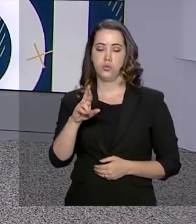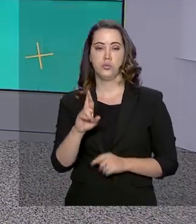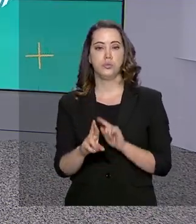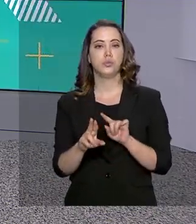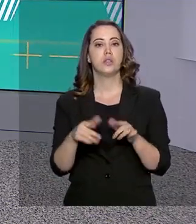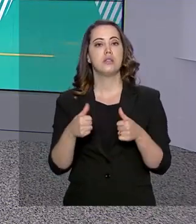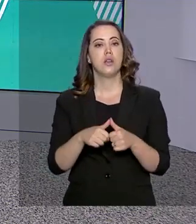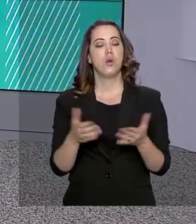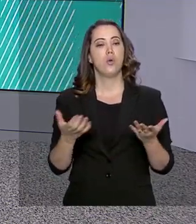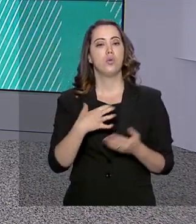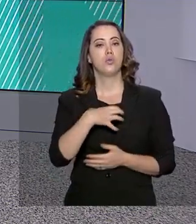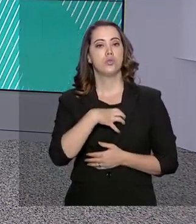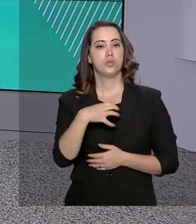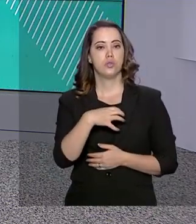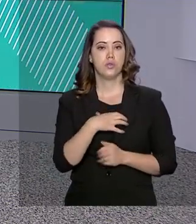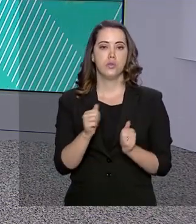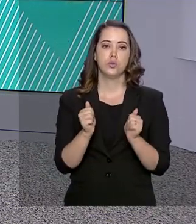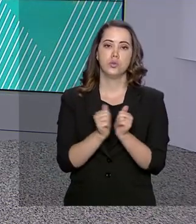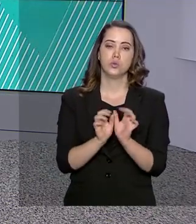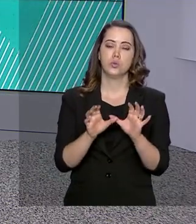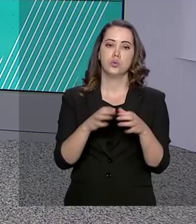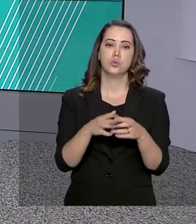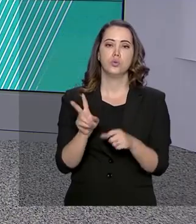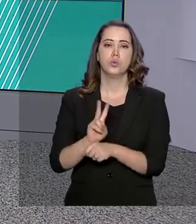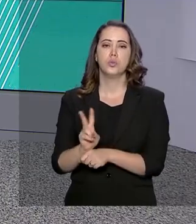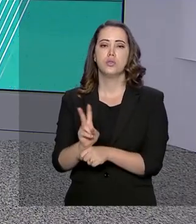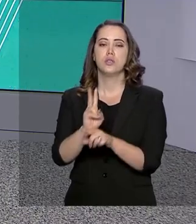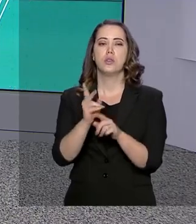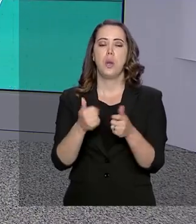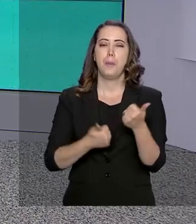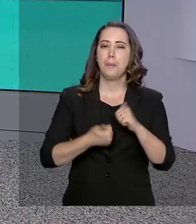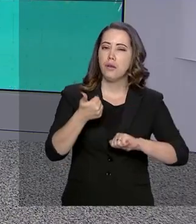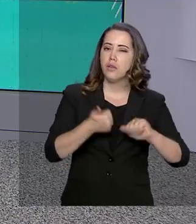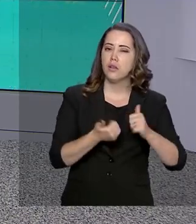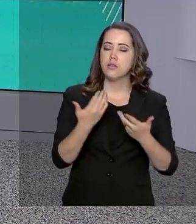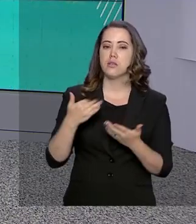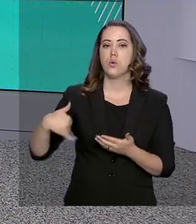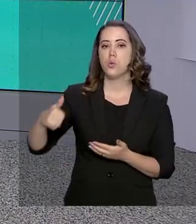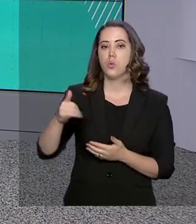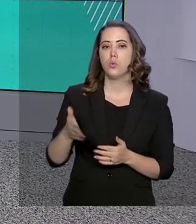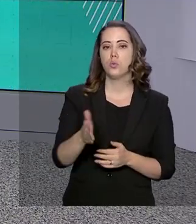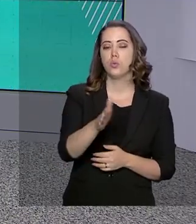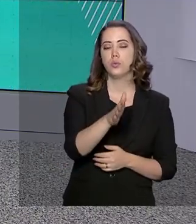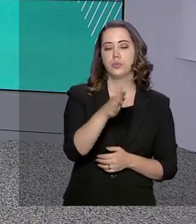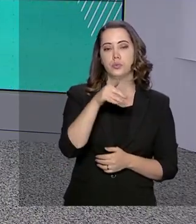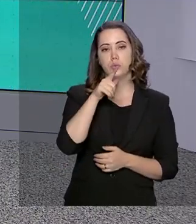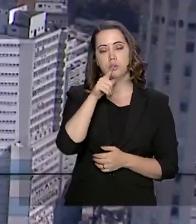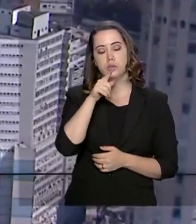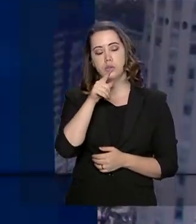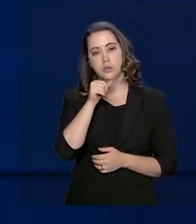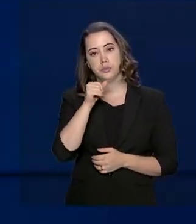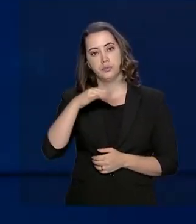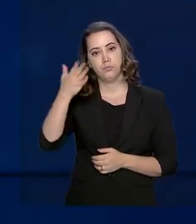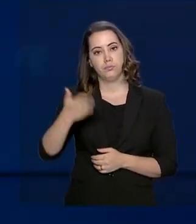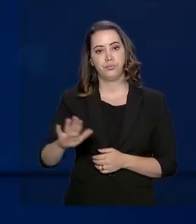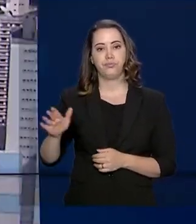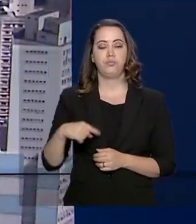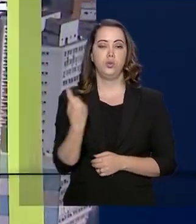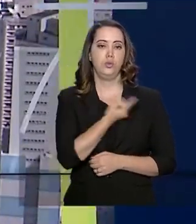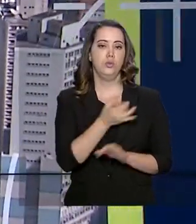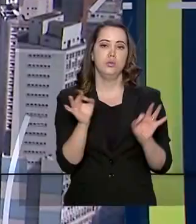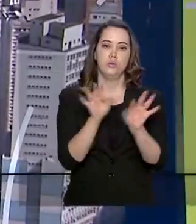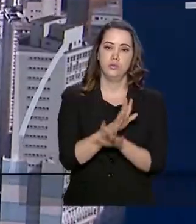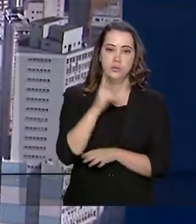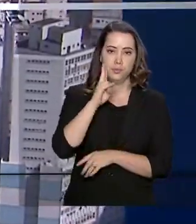em Salvador no grupamento de acompanhamento e avaliação para monitorar o óleo no mar do Nordeste. O governo agora